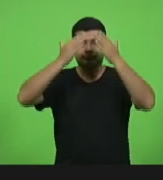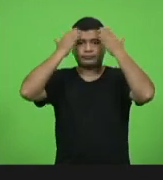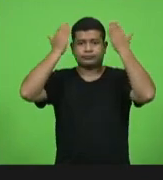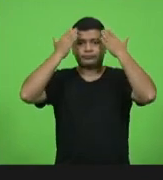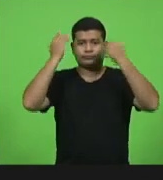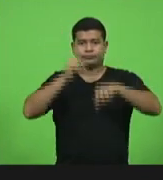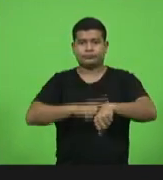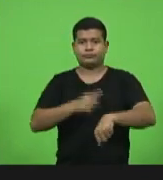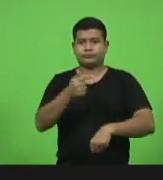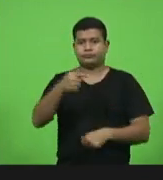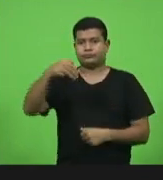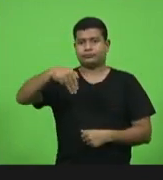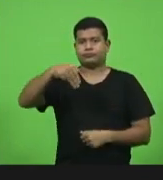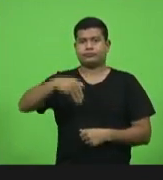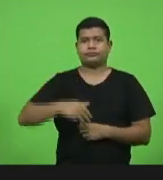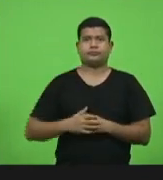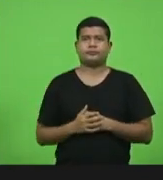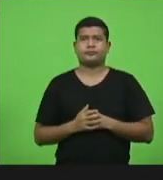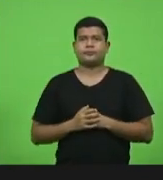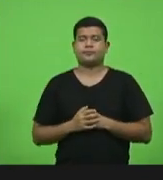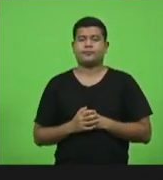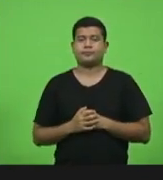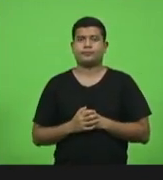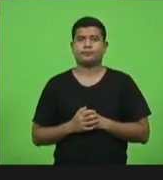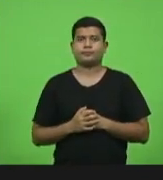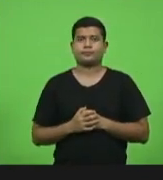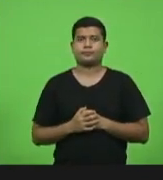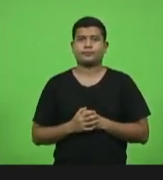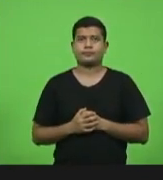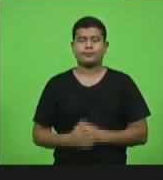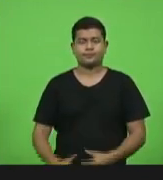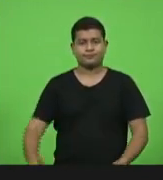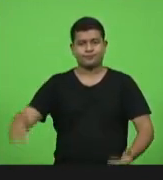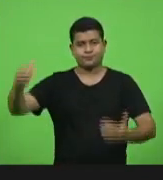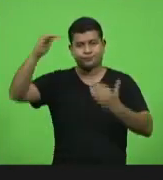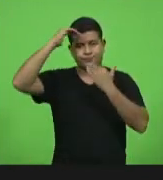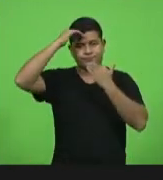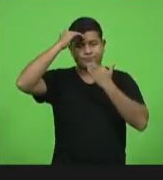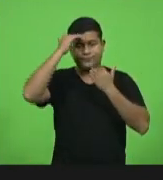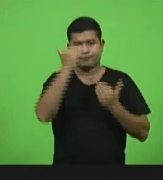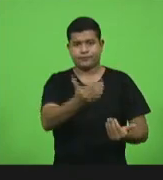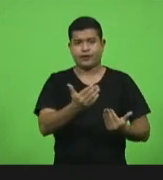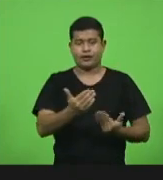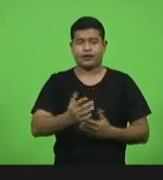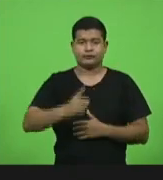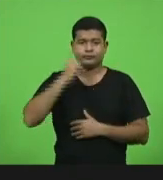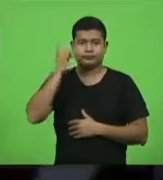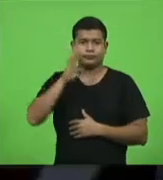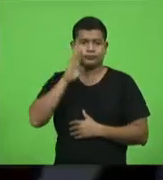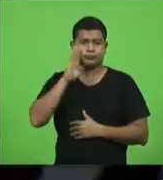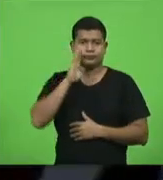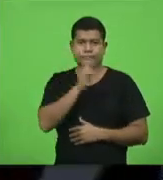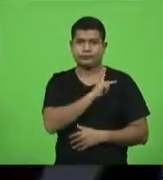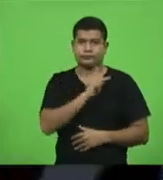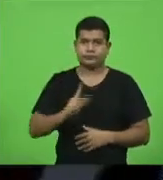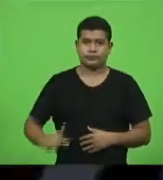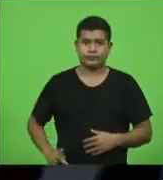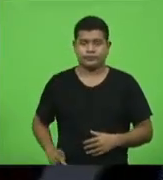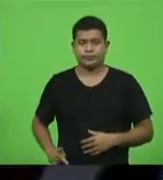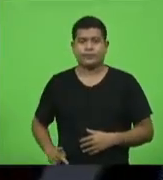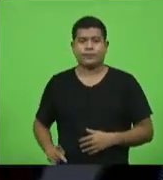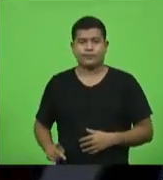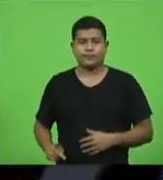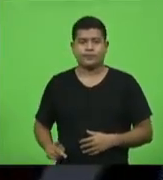minutos deputado obrigado deputado Nilson Berlanda seu nome quero